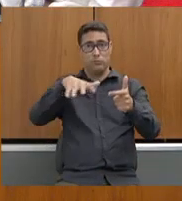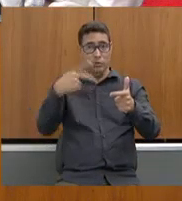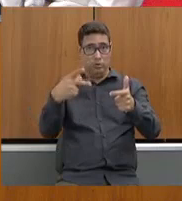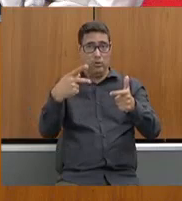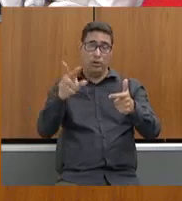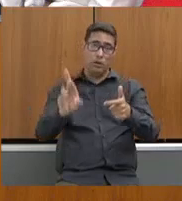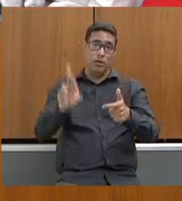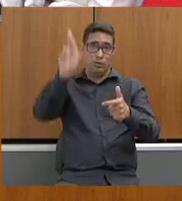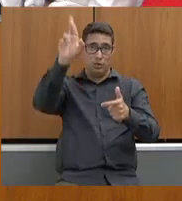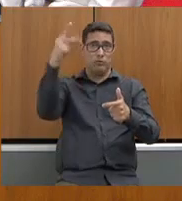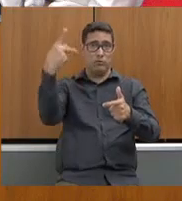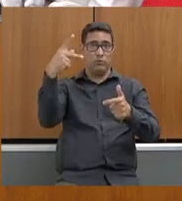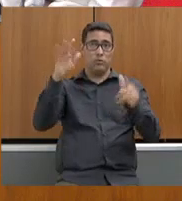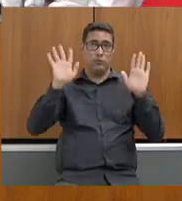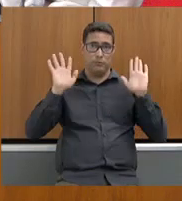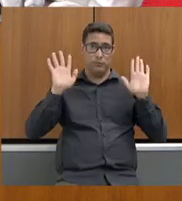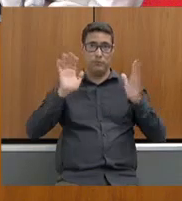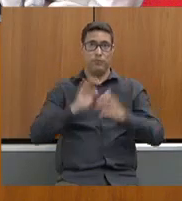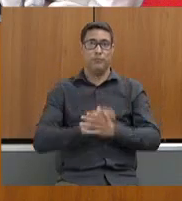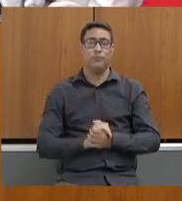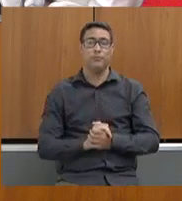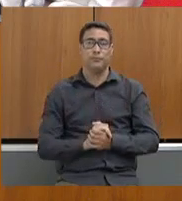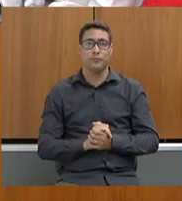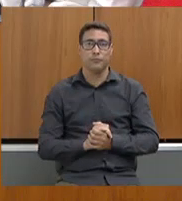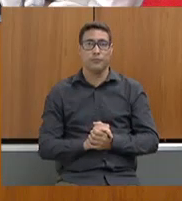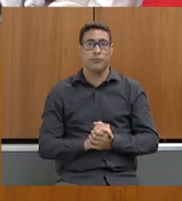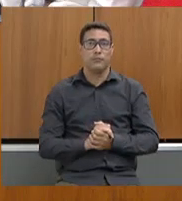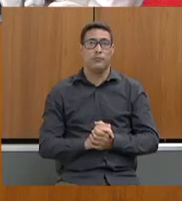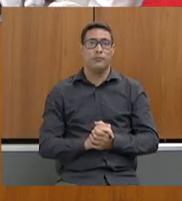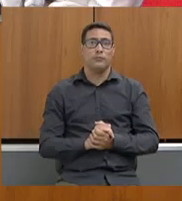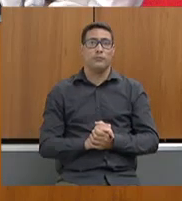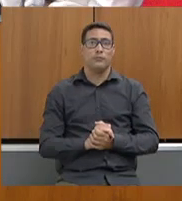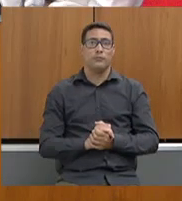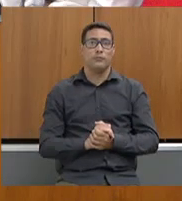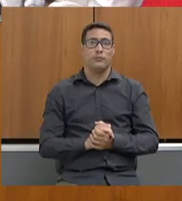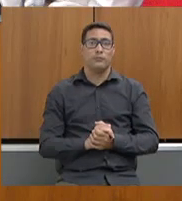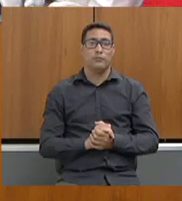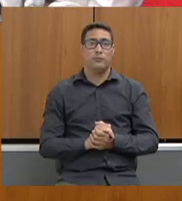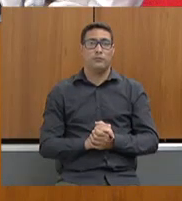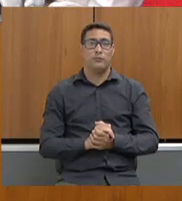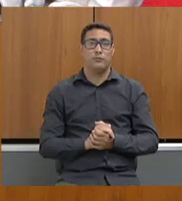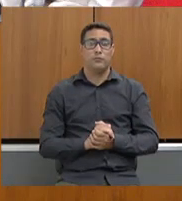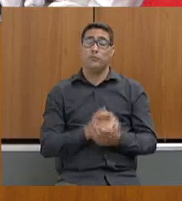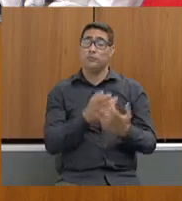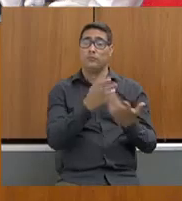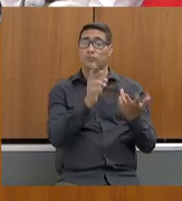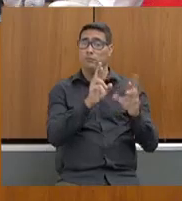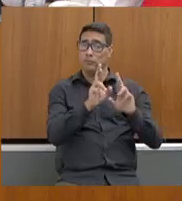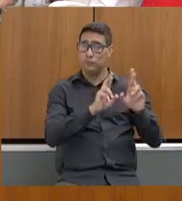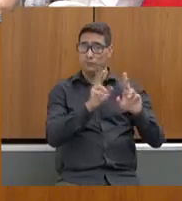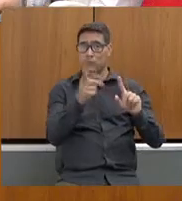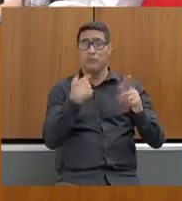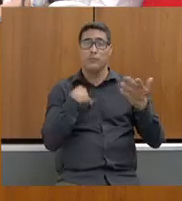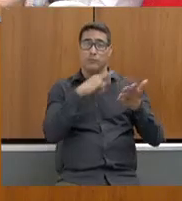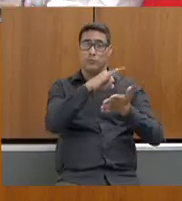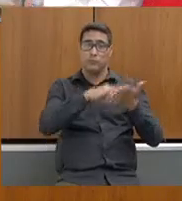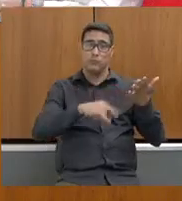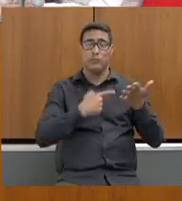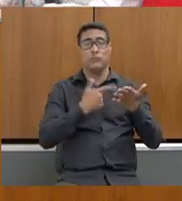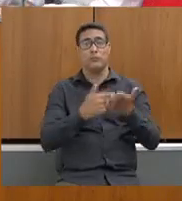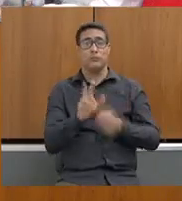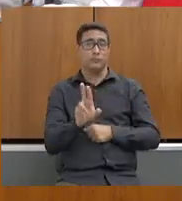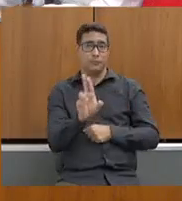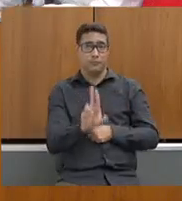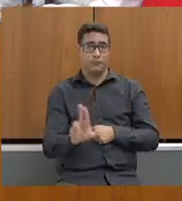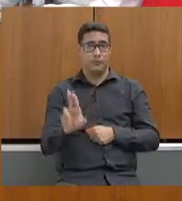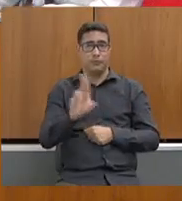feitos pela Polícia Militar do Estado de Minas Gerais. Em relação a documentos com restrição de uso, os